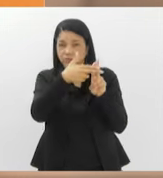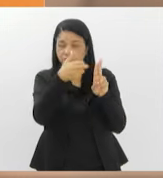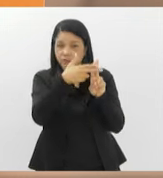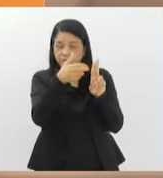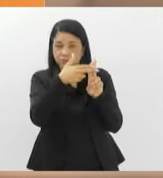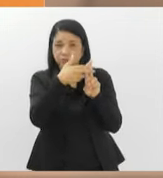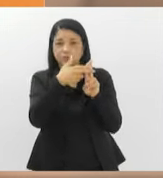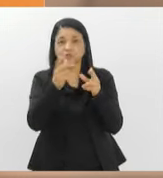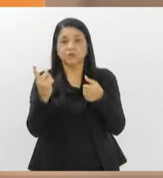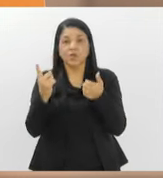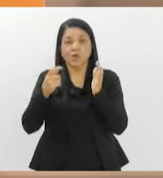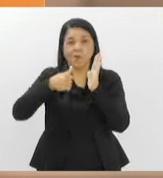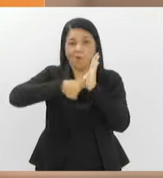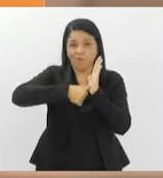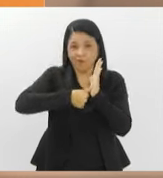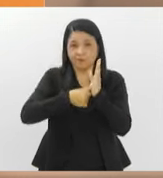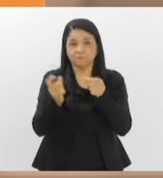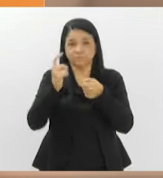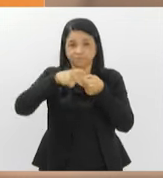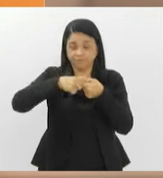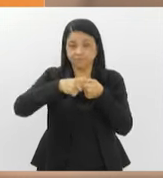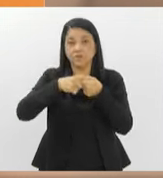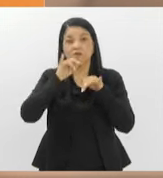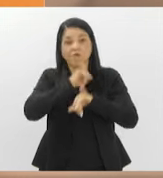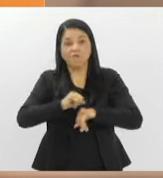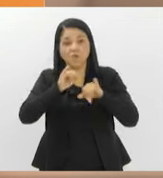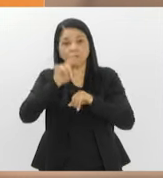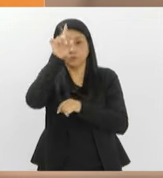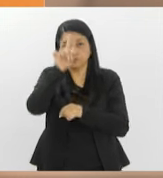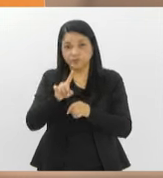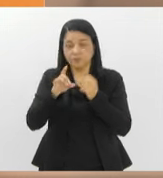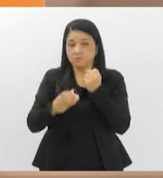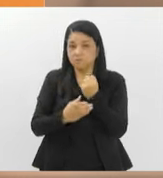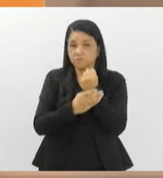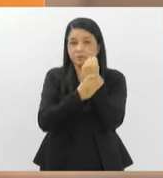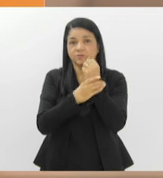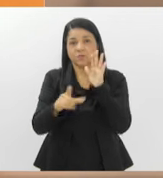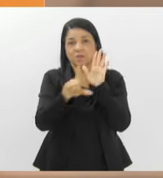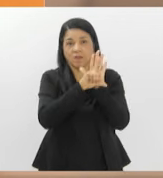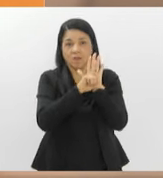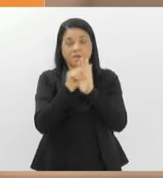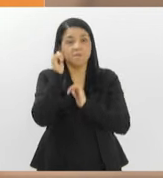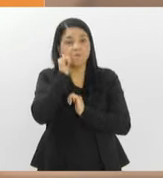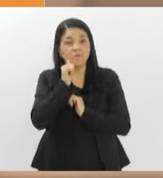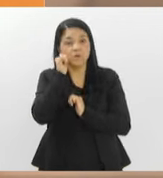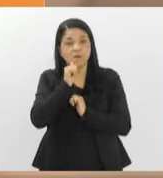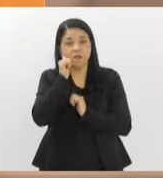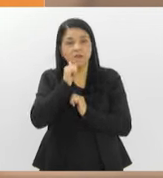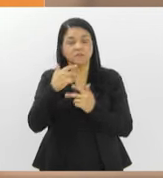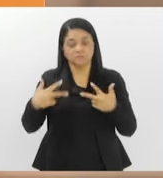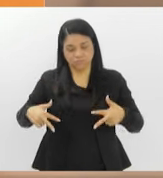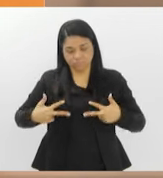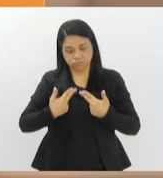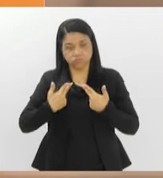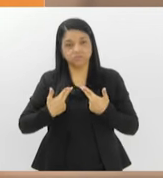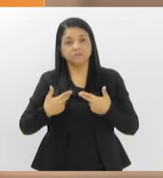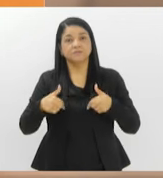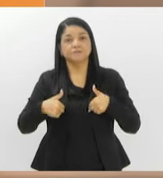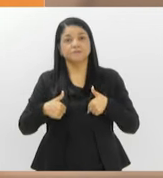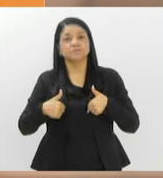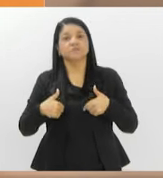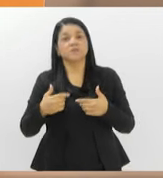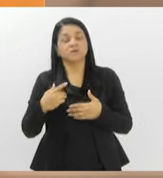SUS e conveniadas, informando sobre o direito garantido por lei às mulheres mastectomizadas para a